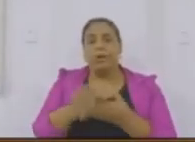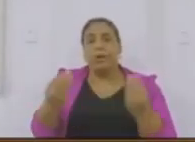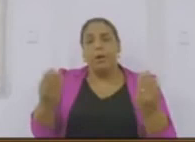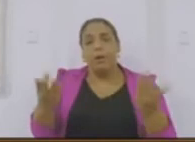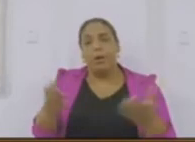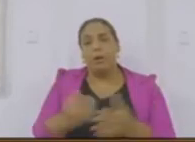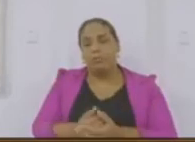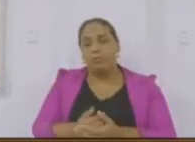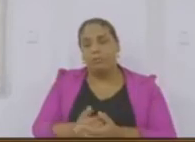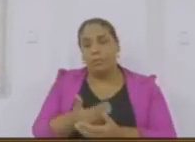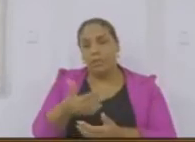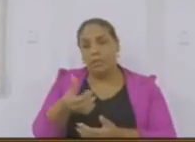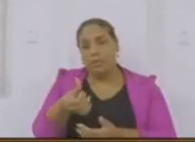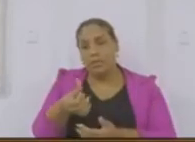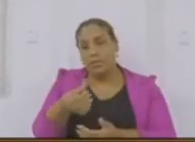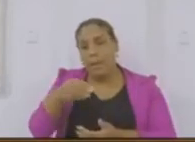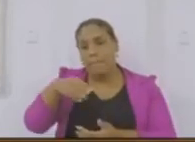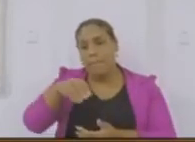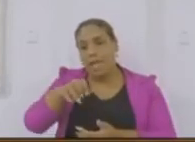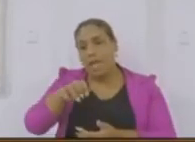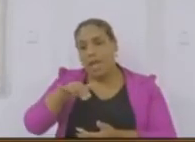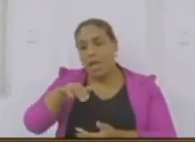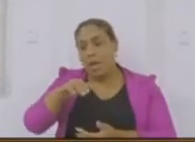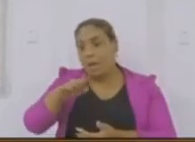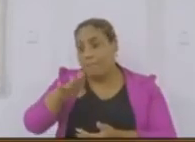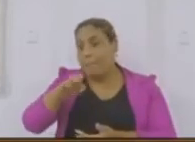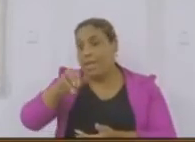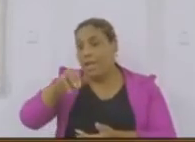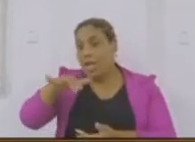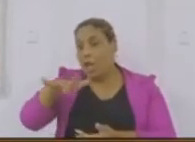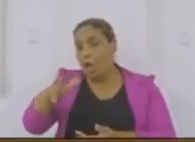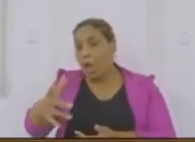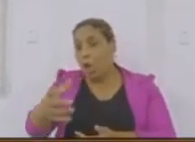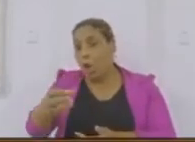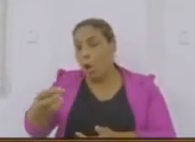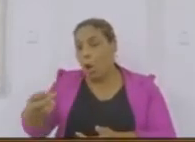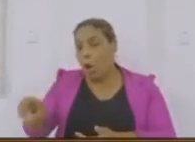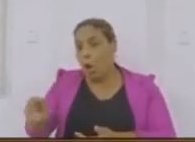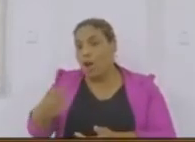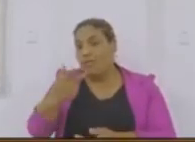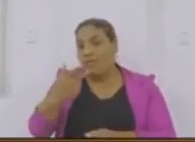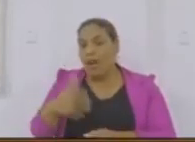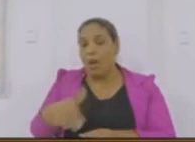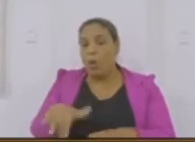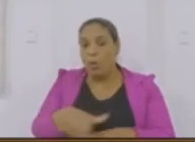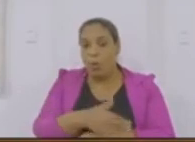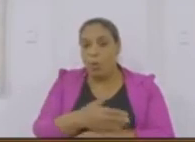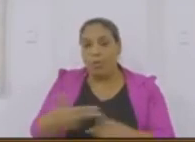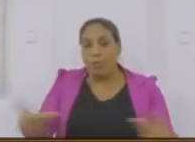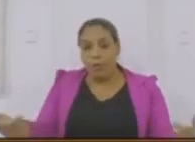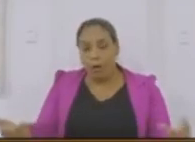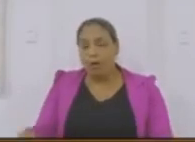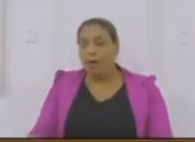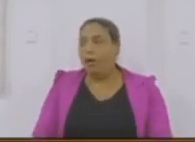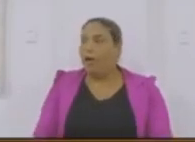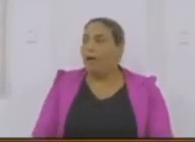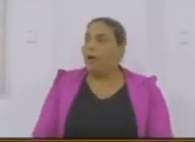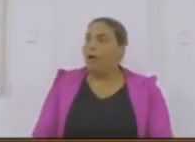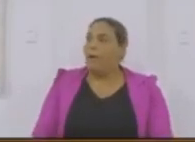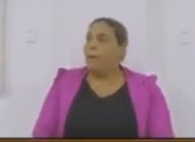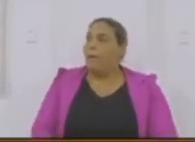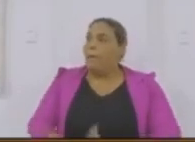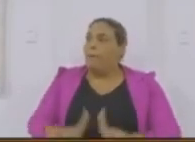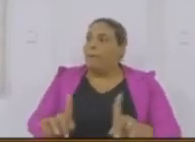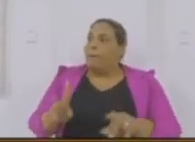R 16 milhões foi do ano passado, mas faltou a Rua 36, a Demais foi agora no governo, aonde que era só os